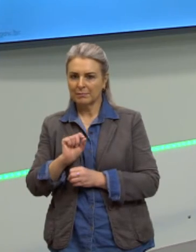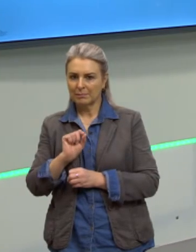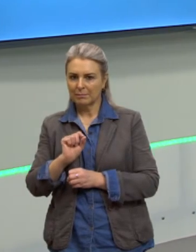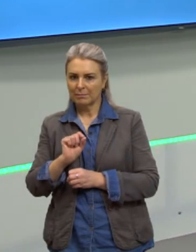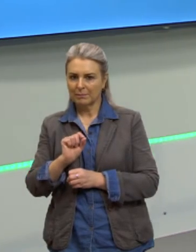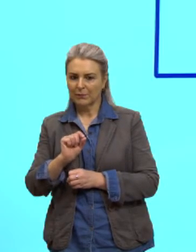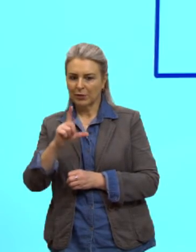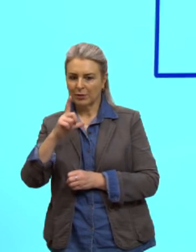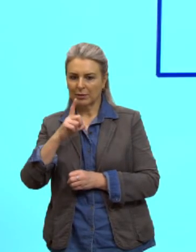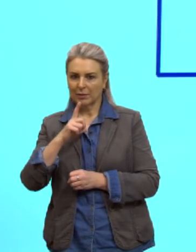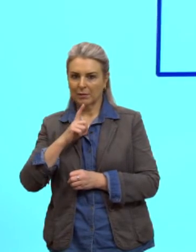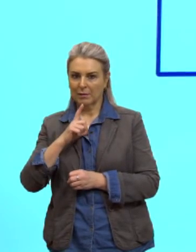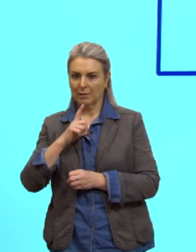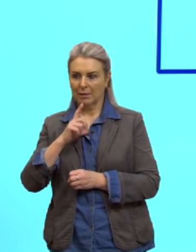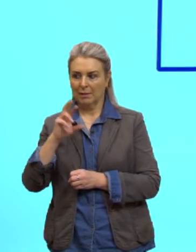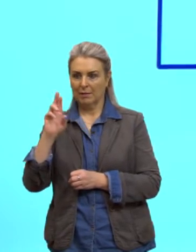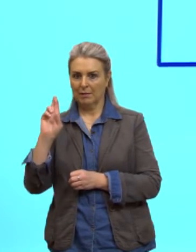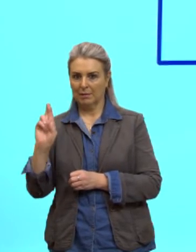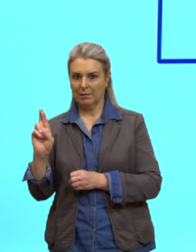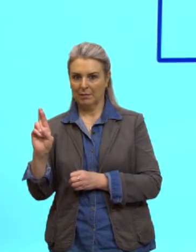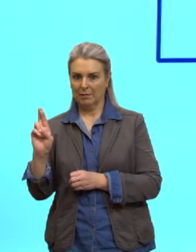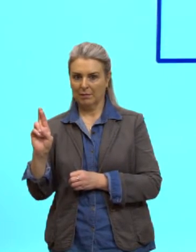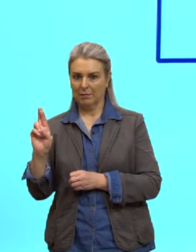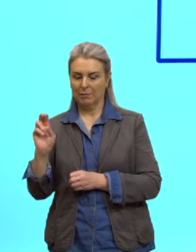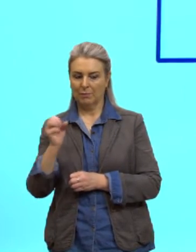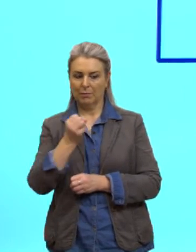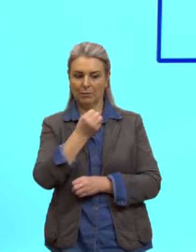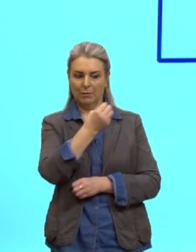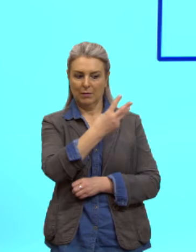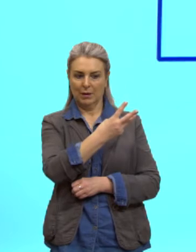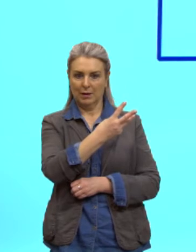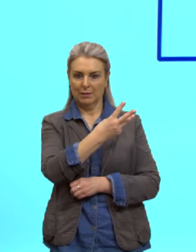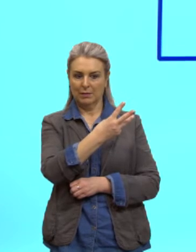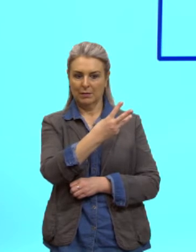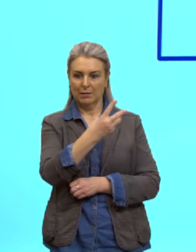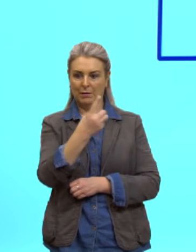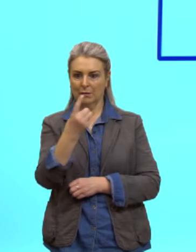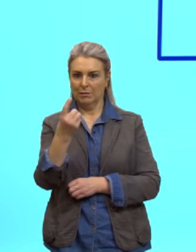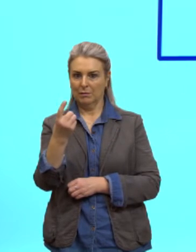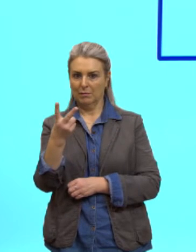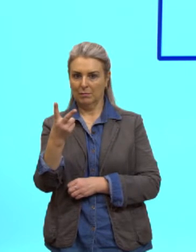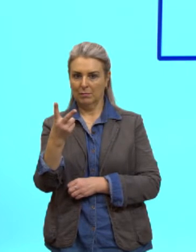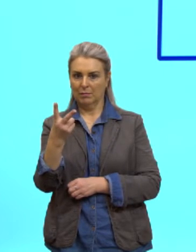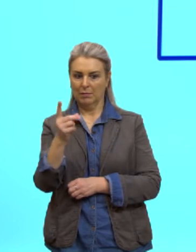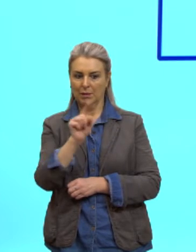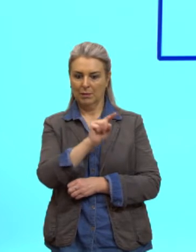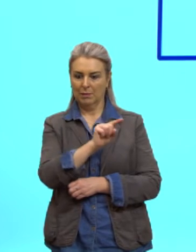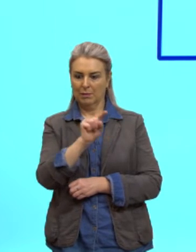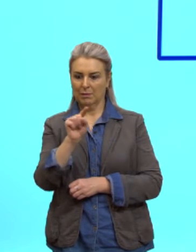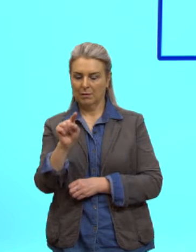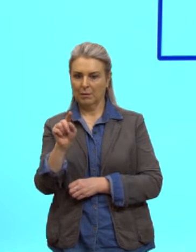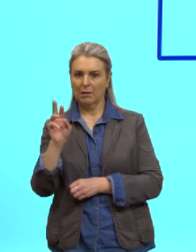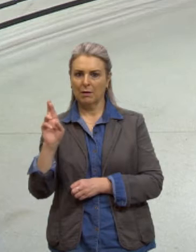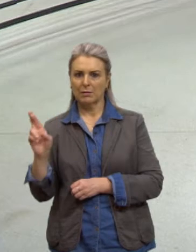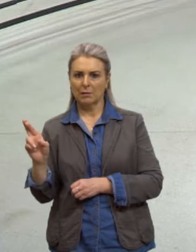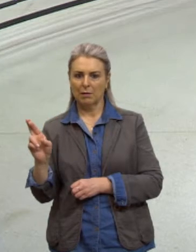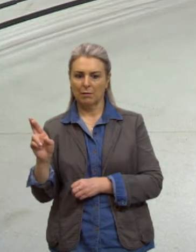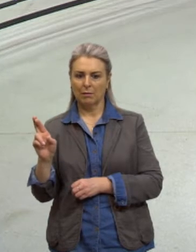uma razão entre o treze e o doze quanto que é esta razão entre o treze e o doze